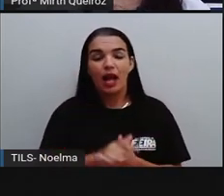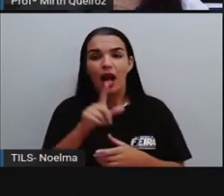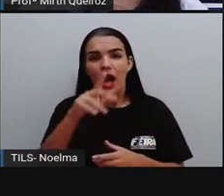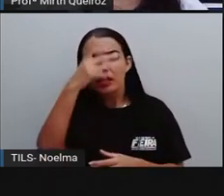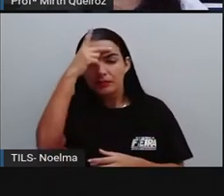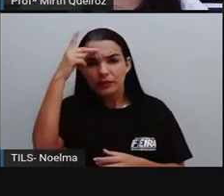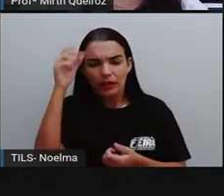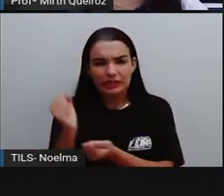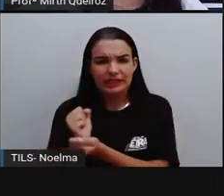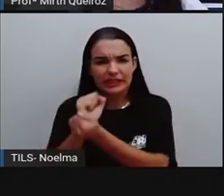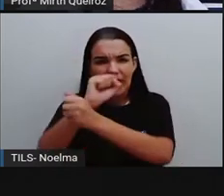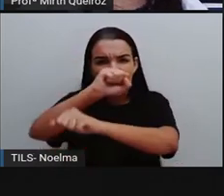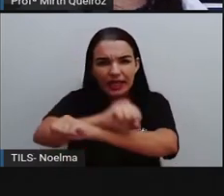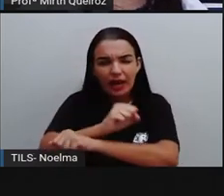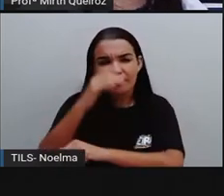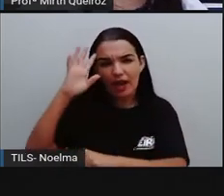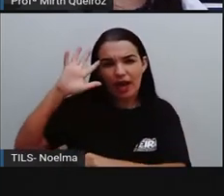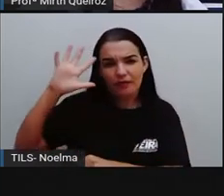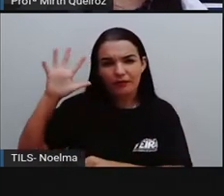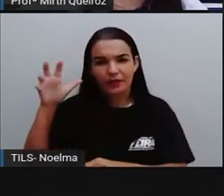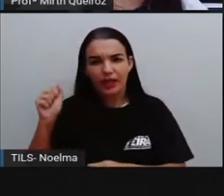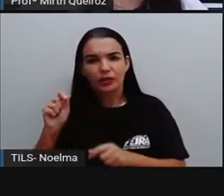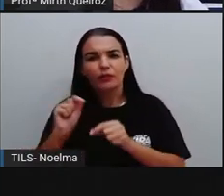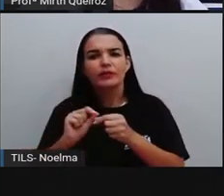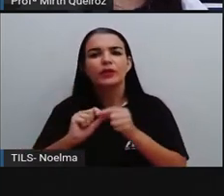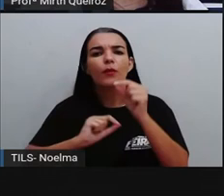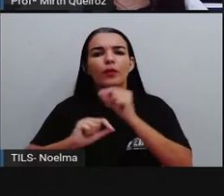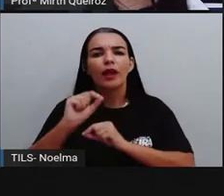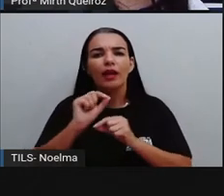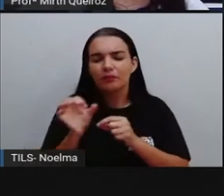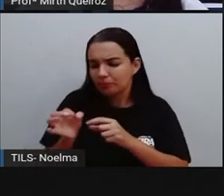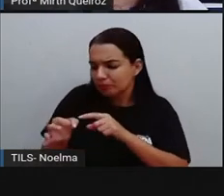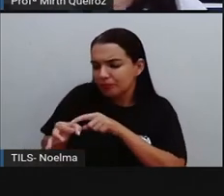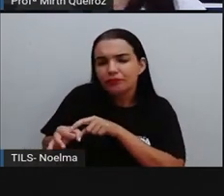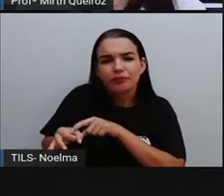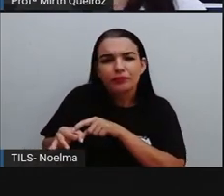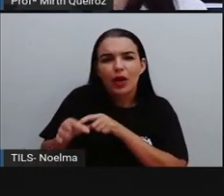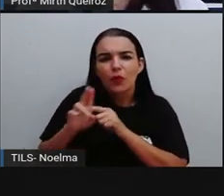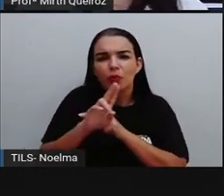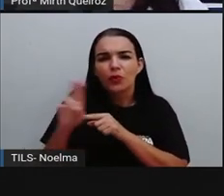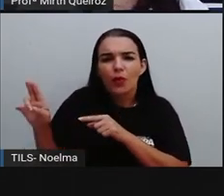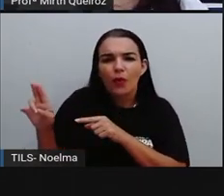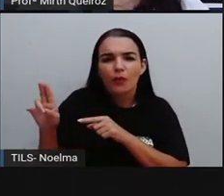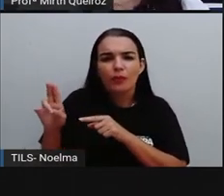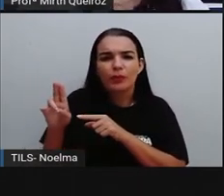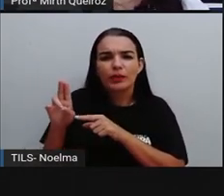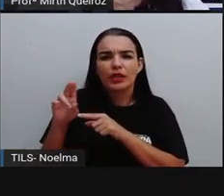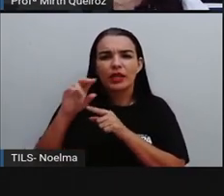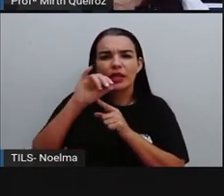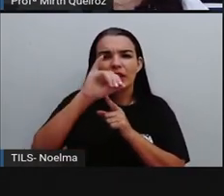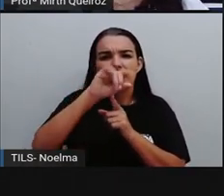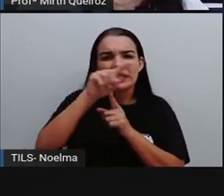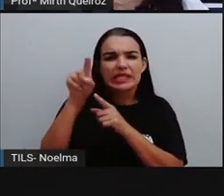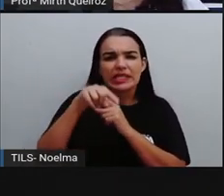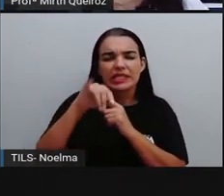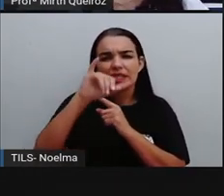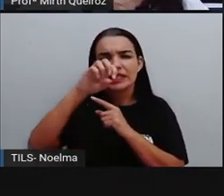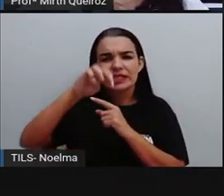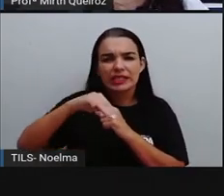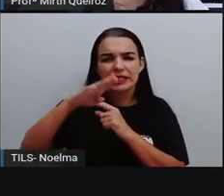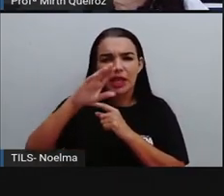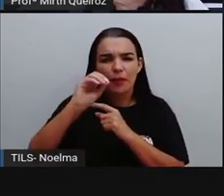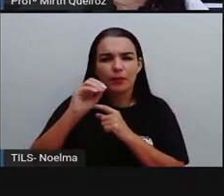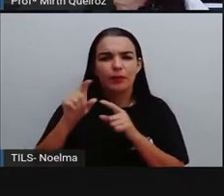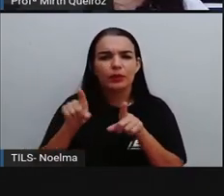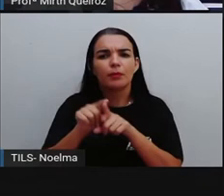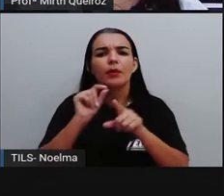conchinhas que eram encontradas no litoral da Bahia, que era chamada de zimbo ou gimbo. As conchas eram usadas